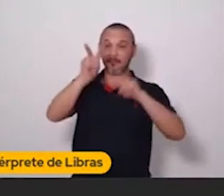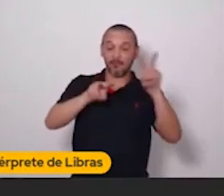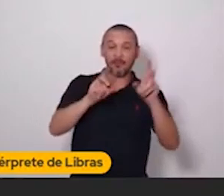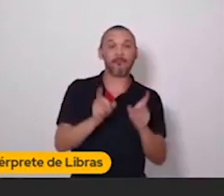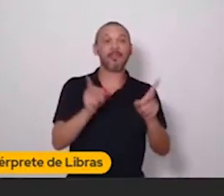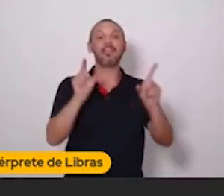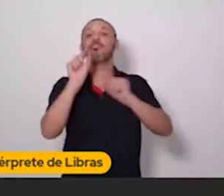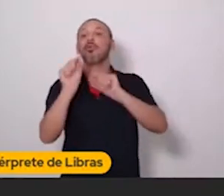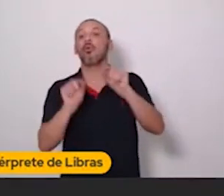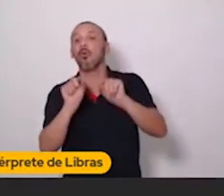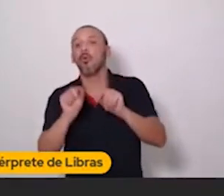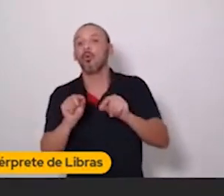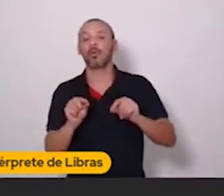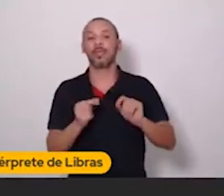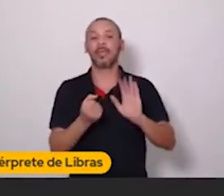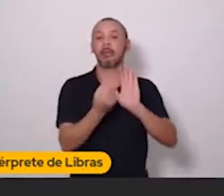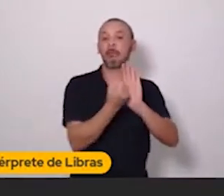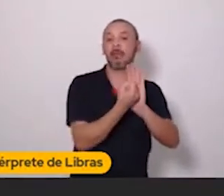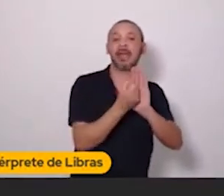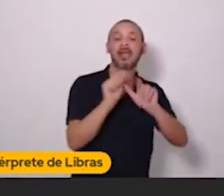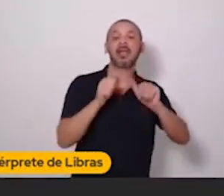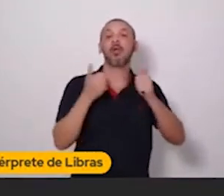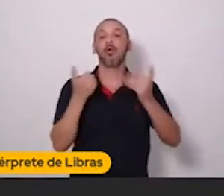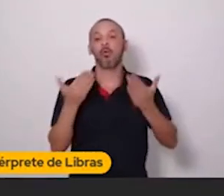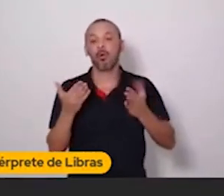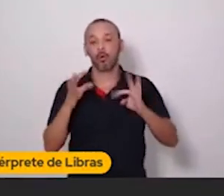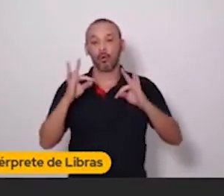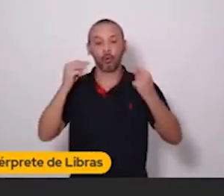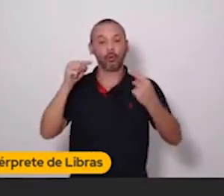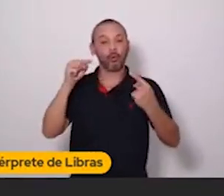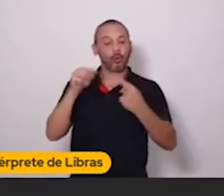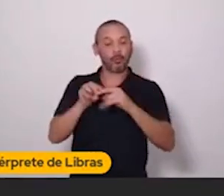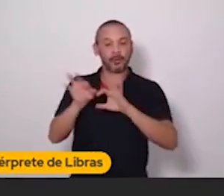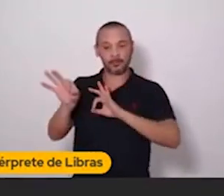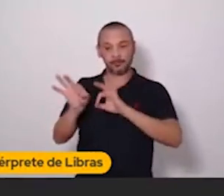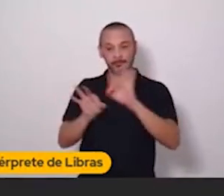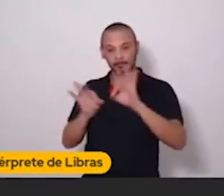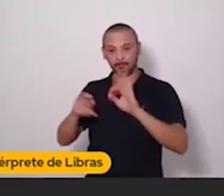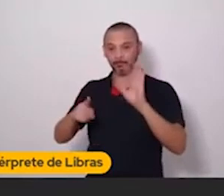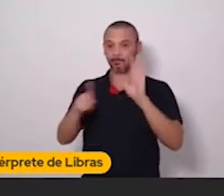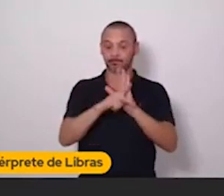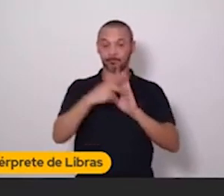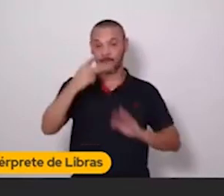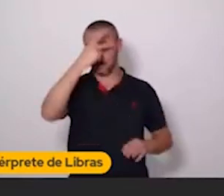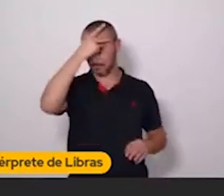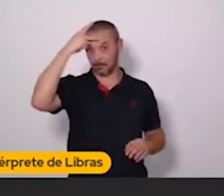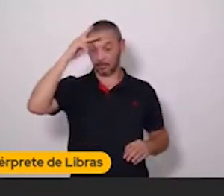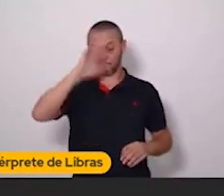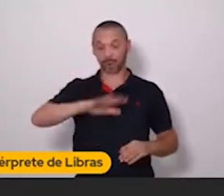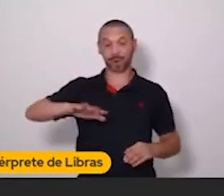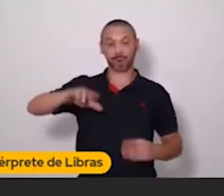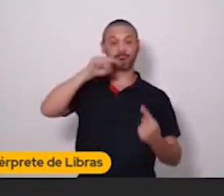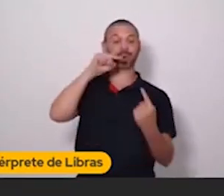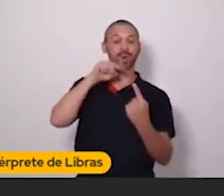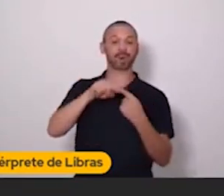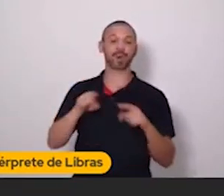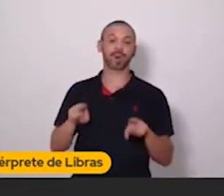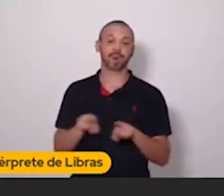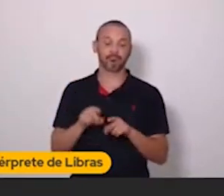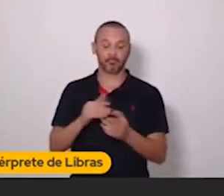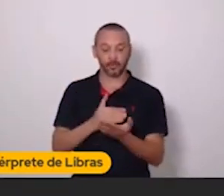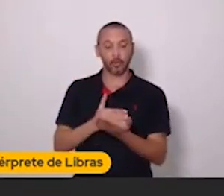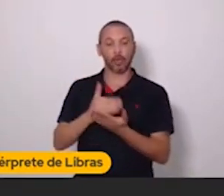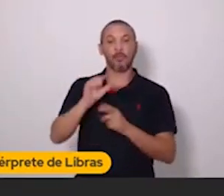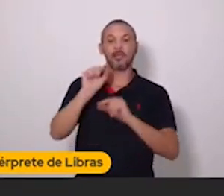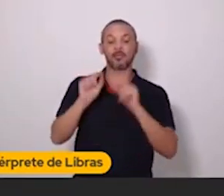Quando você fala sobre a marca. Tudo isso, você começa a gerar uma identificação com as pessoas. Você começa a fazer com